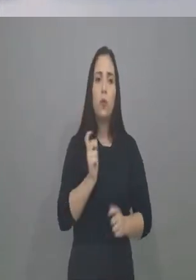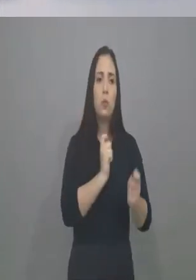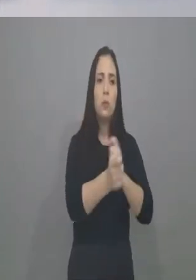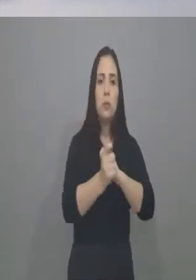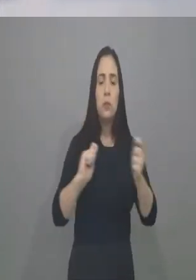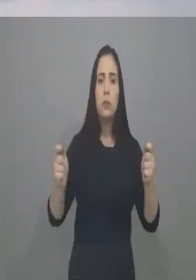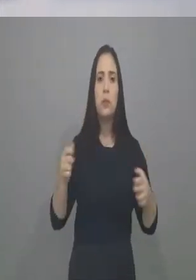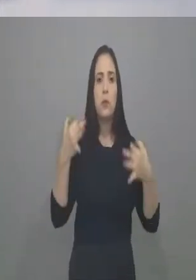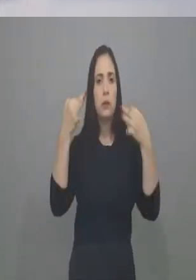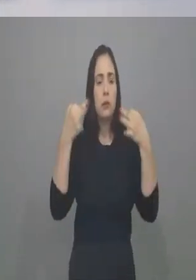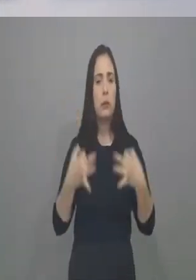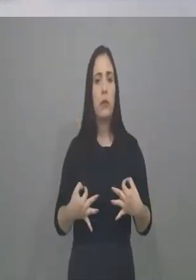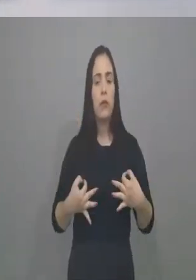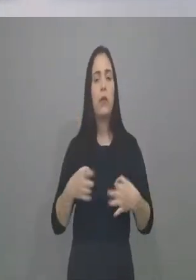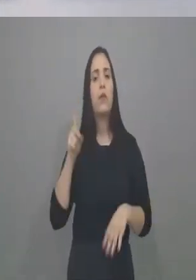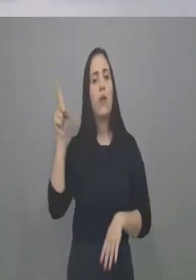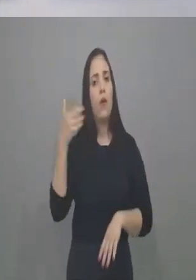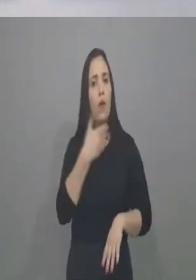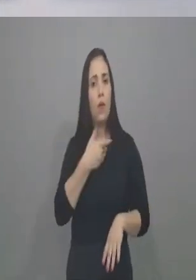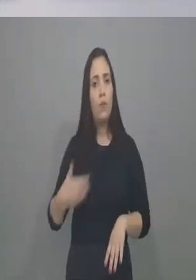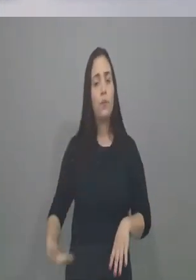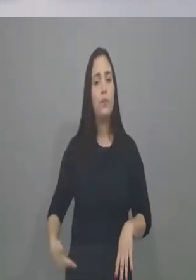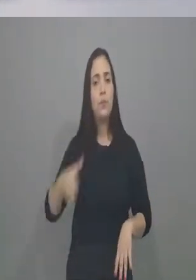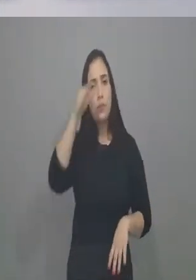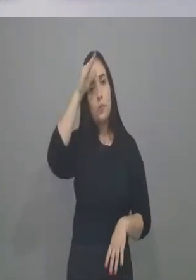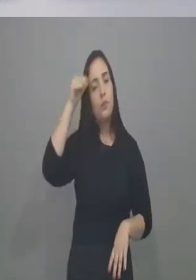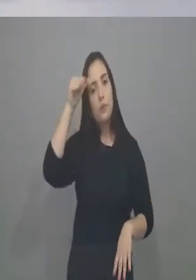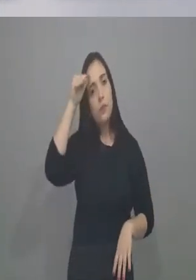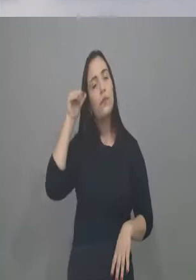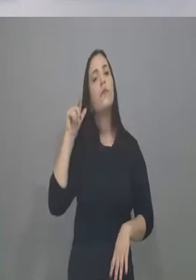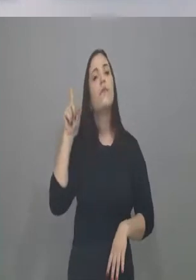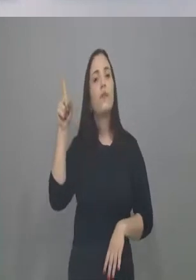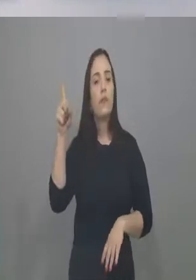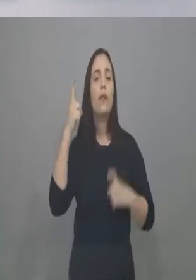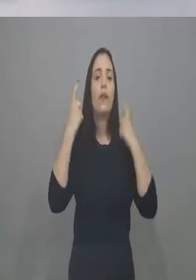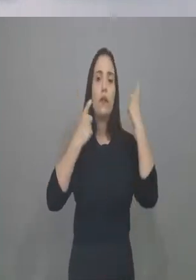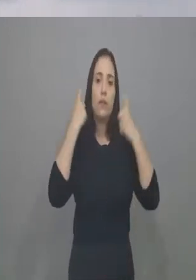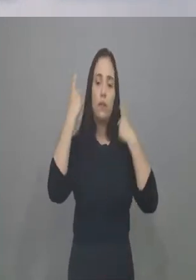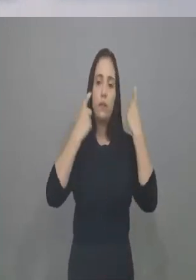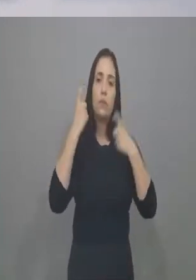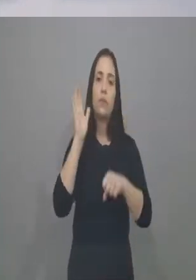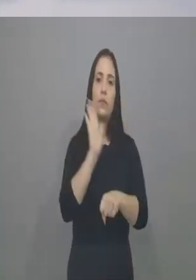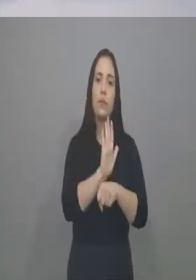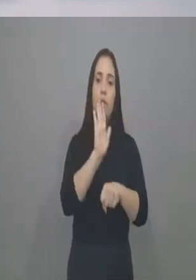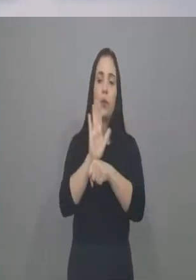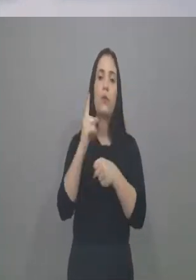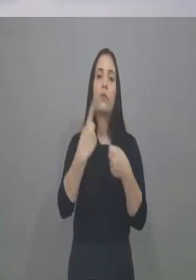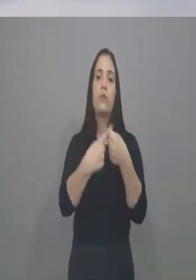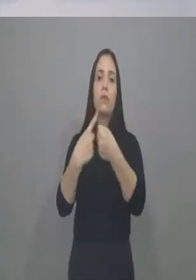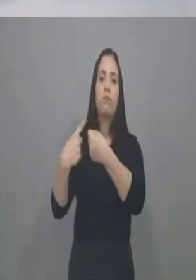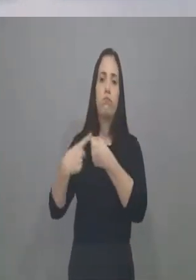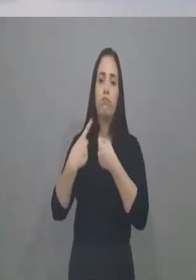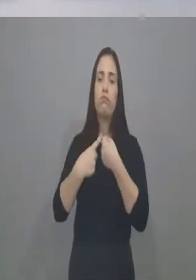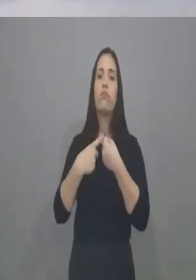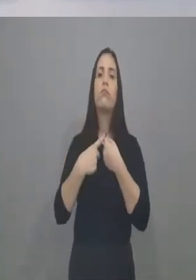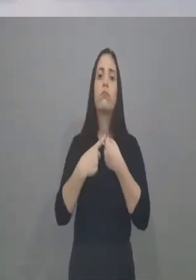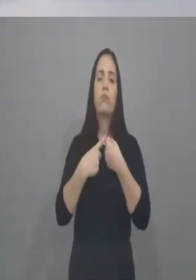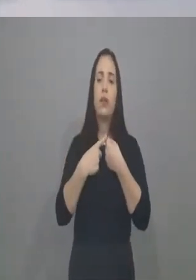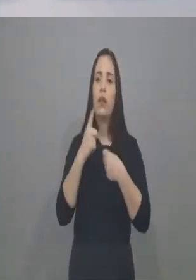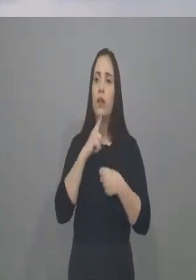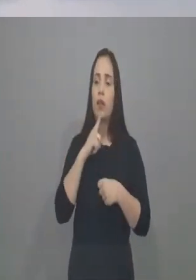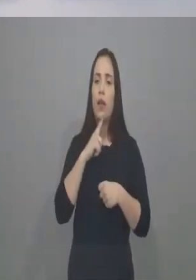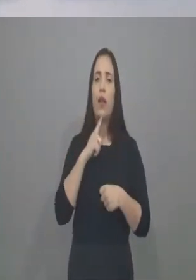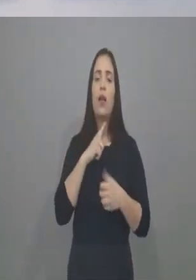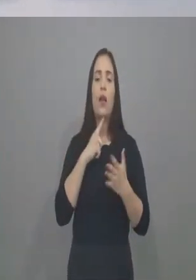parte e aí o governador Camilo Santana, ele tem ajudado muito aos municípios, as emendas, o